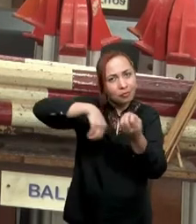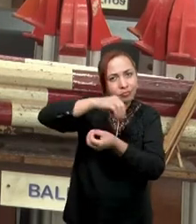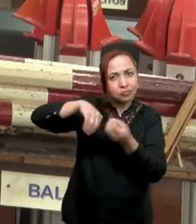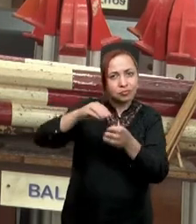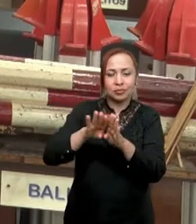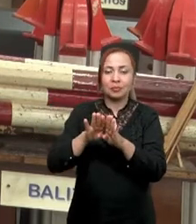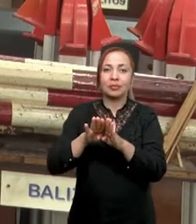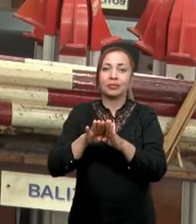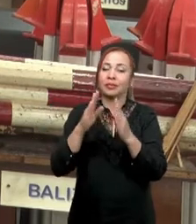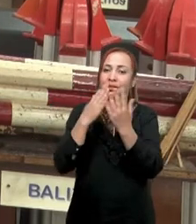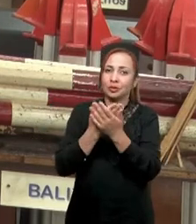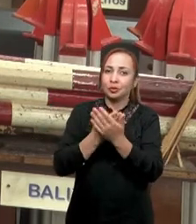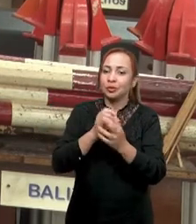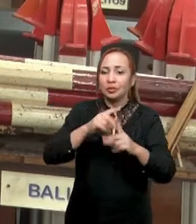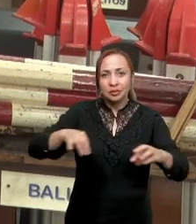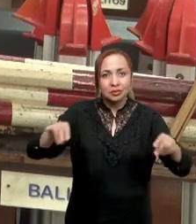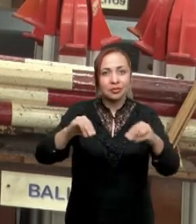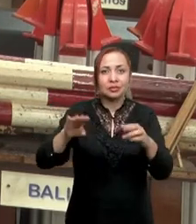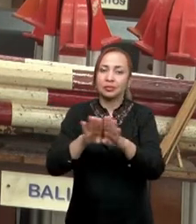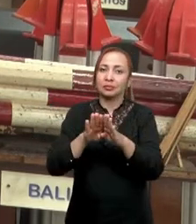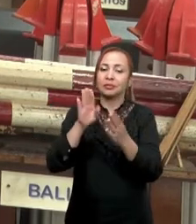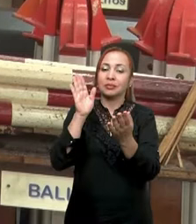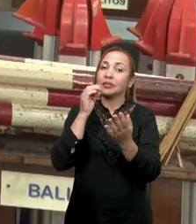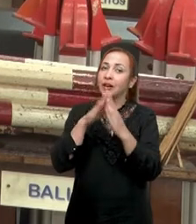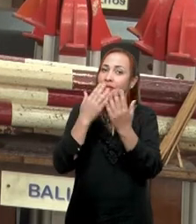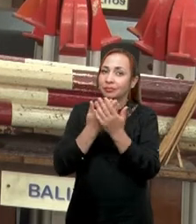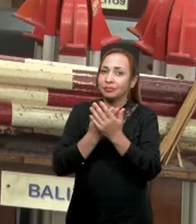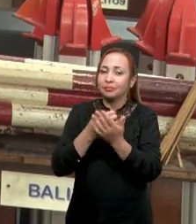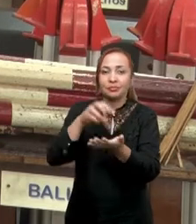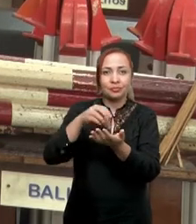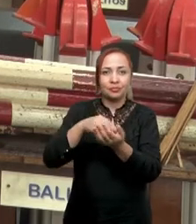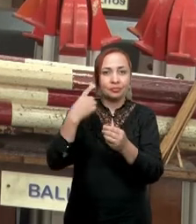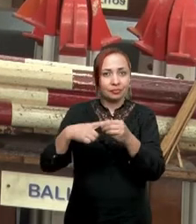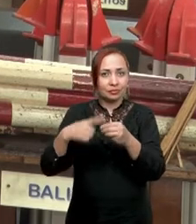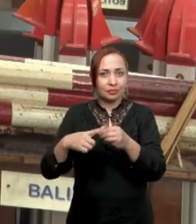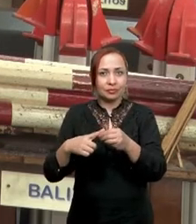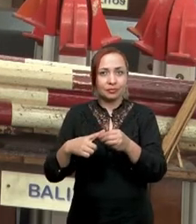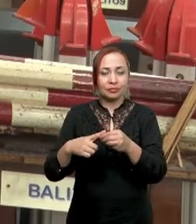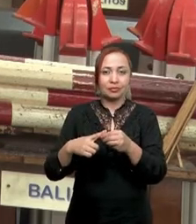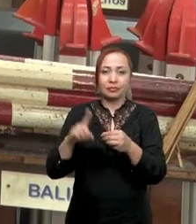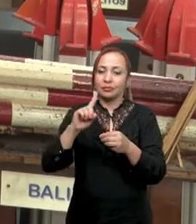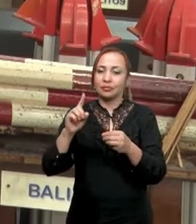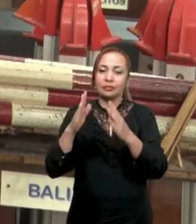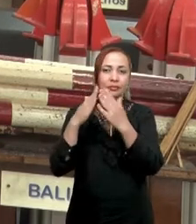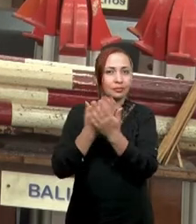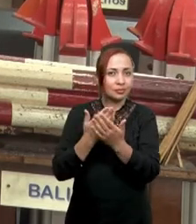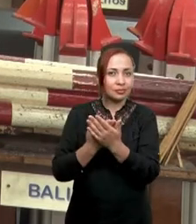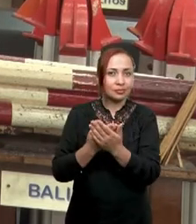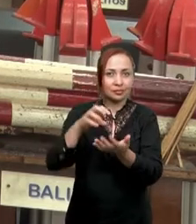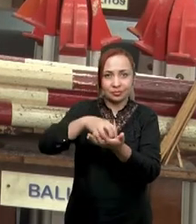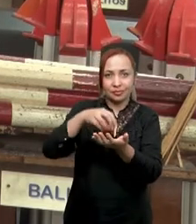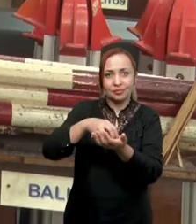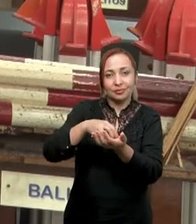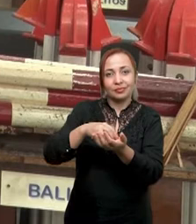dentro dos territórios como as escolas que ficam nos centros das cidades, porque na maioria das vezes não é a escola dentro do território que vai